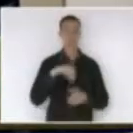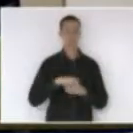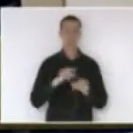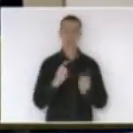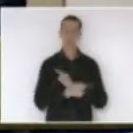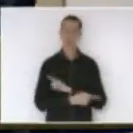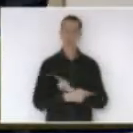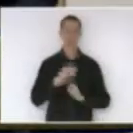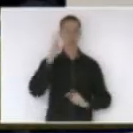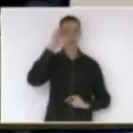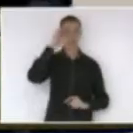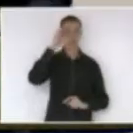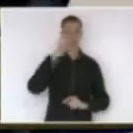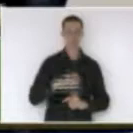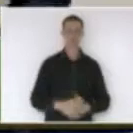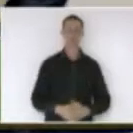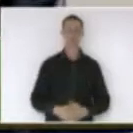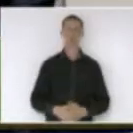deputado Fernando Coruja